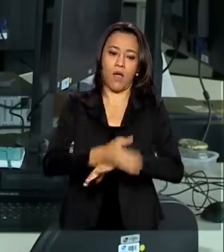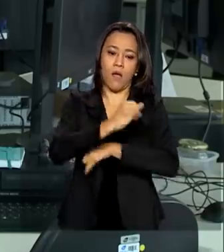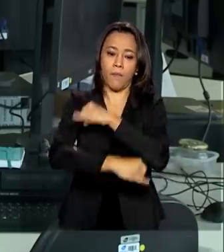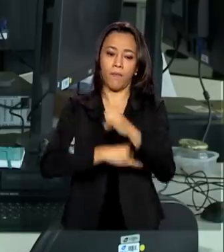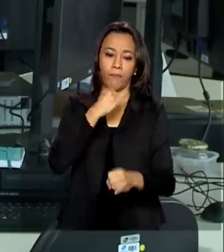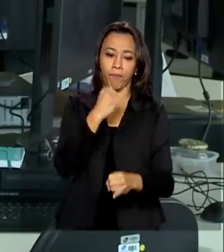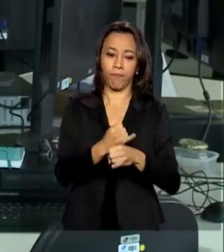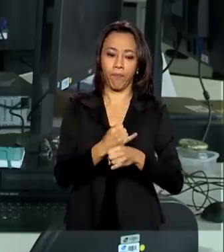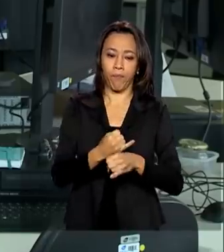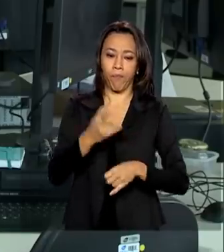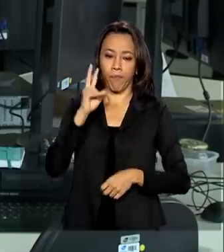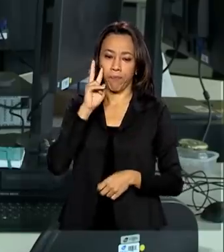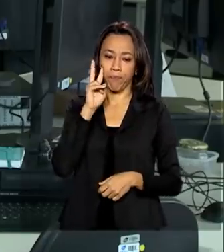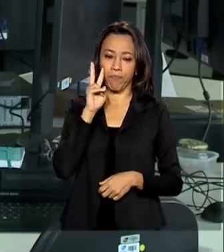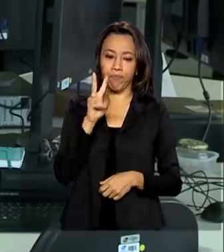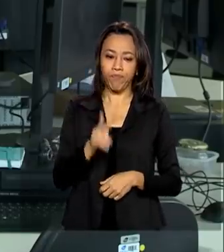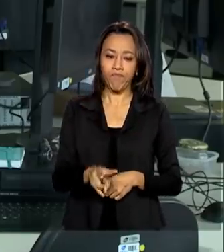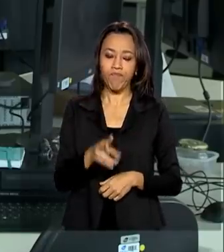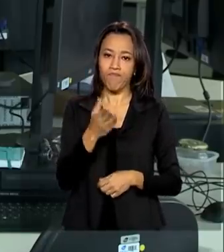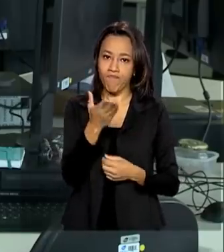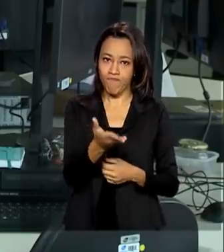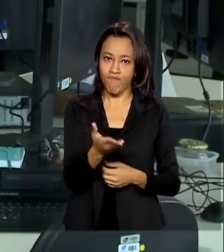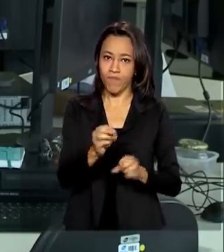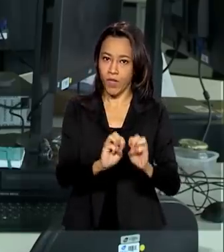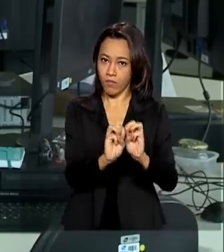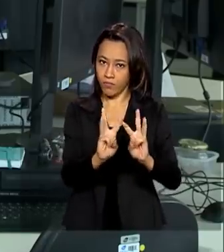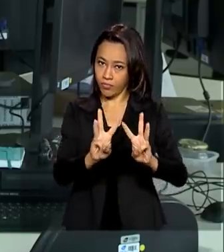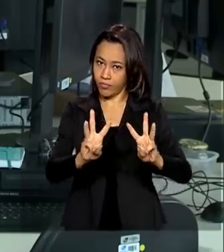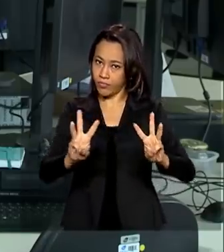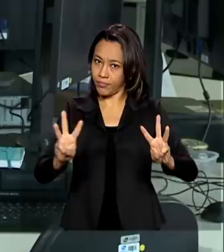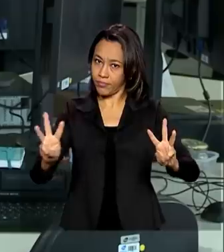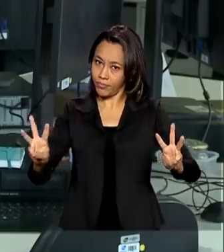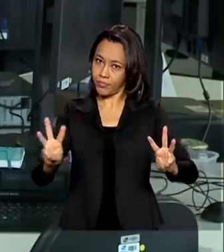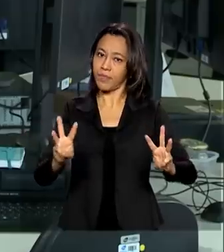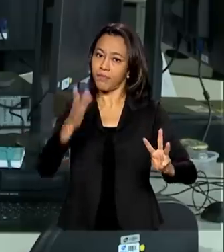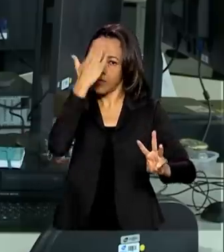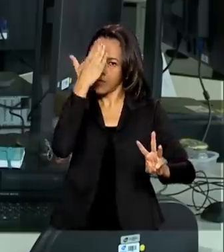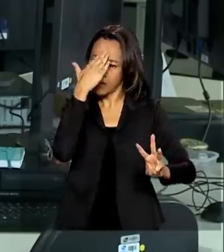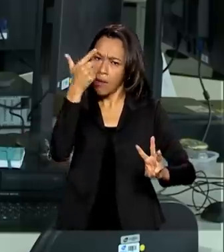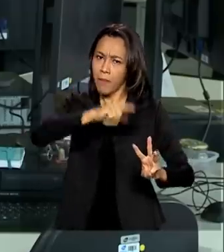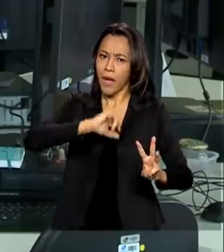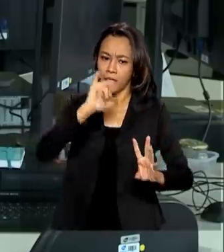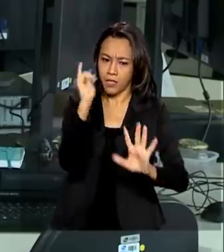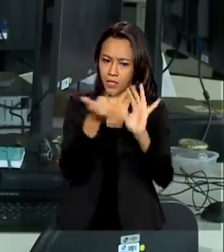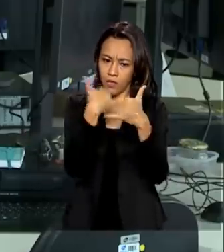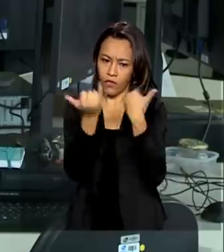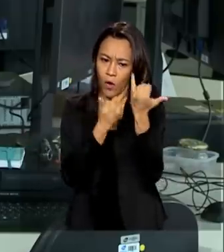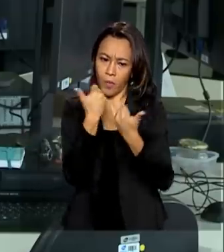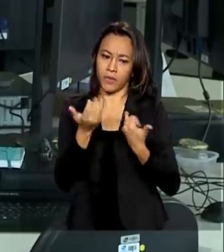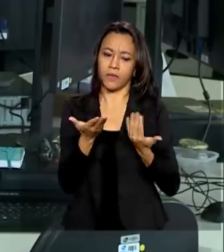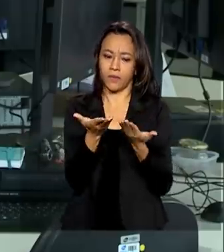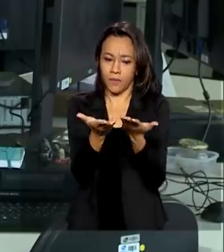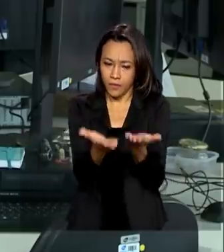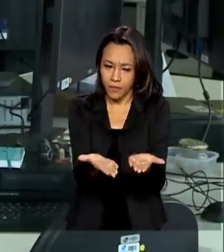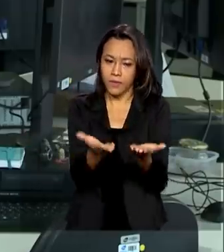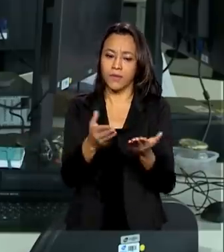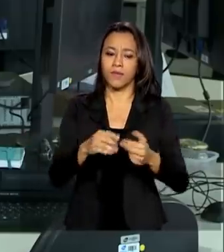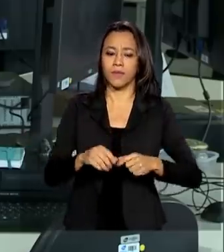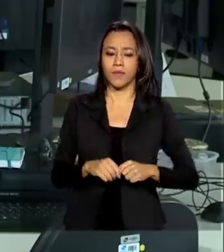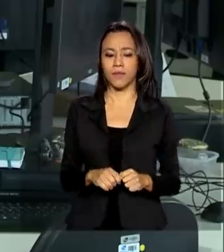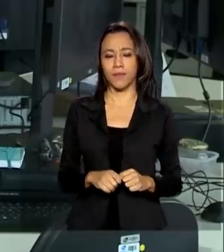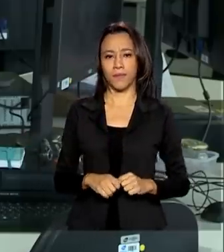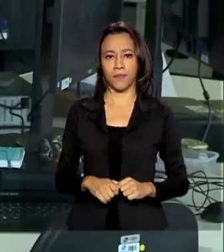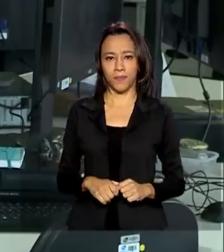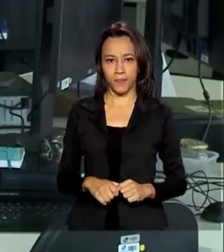emergencial, app Caixa, ou entrar no site do auxílio, no endereço auxílio.caixa.gov